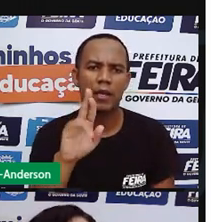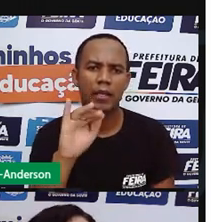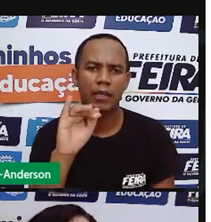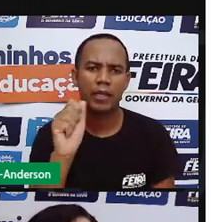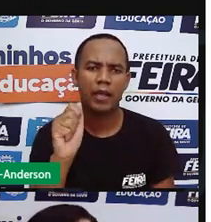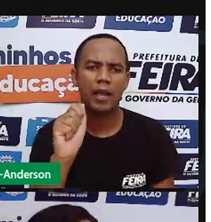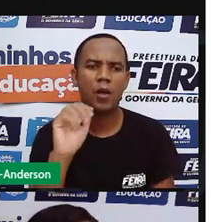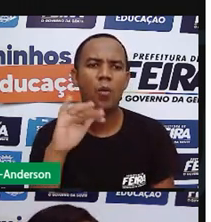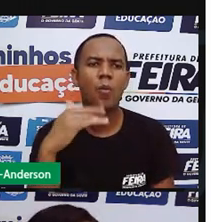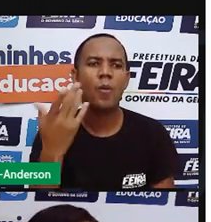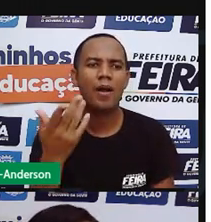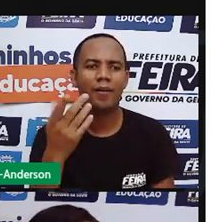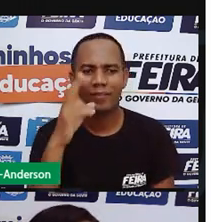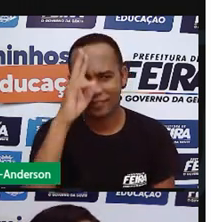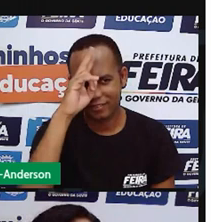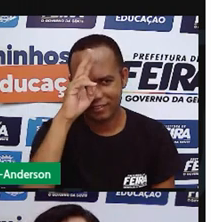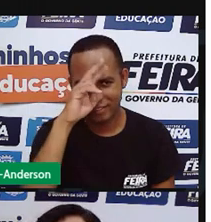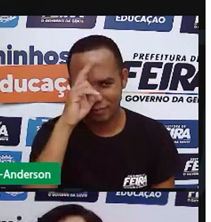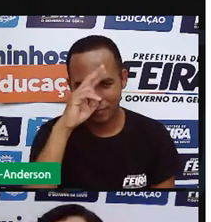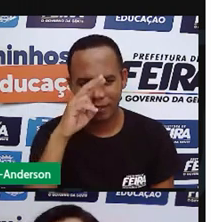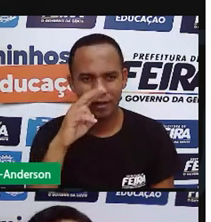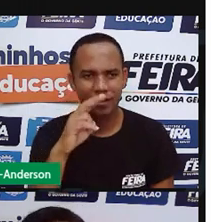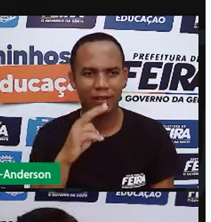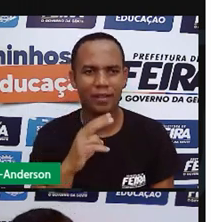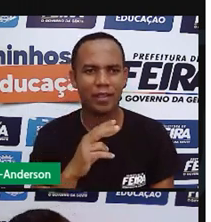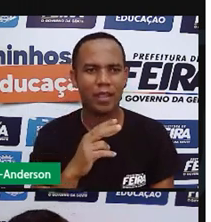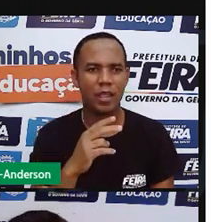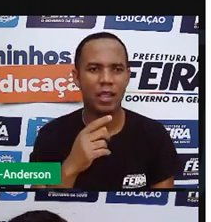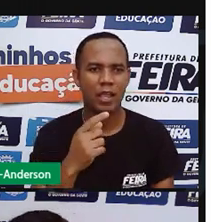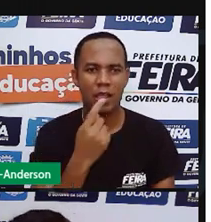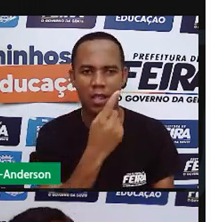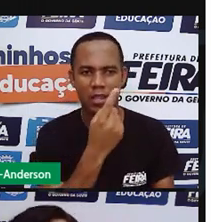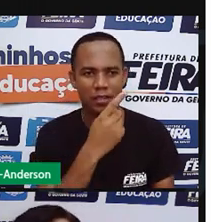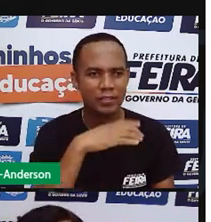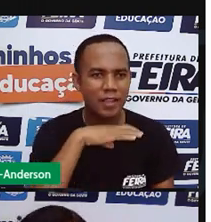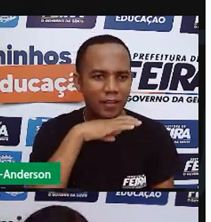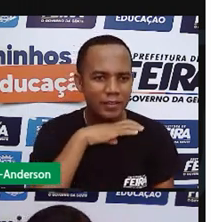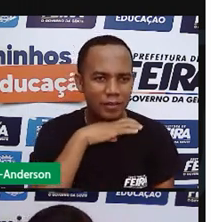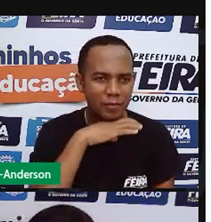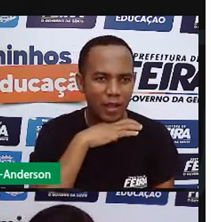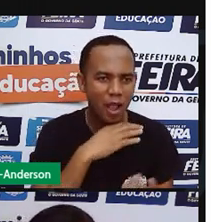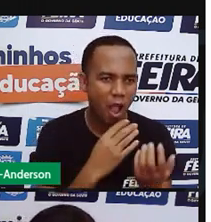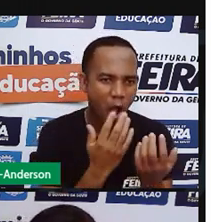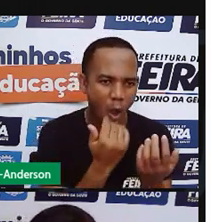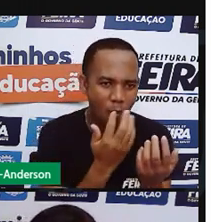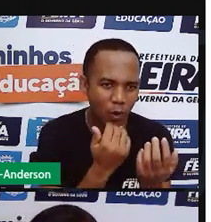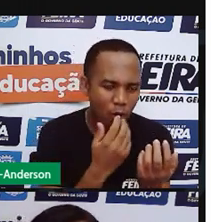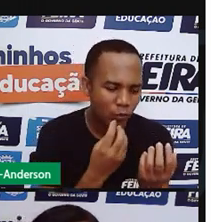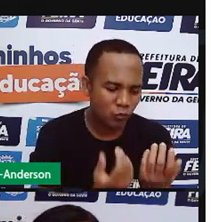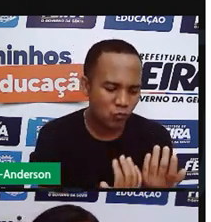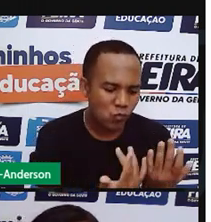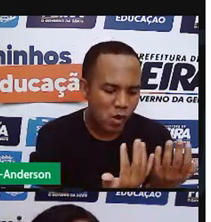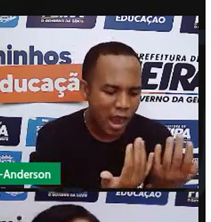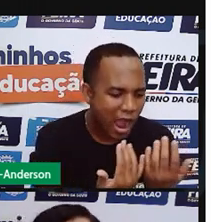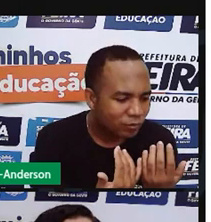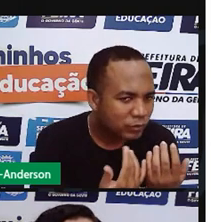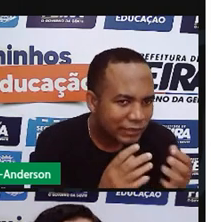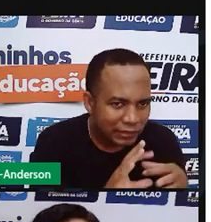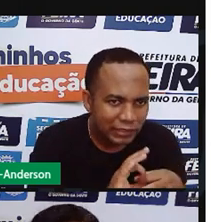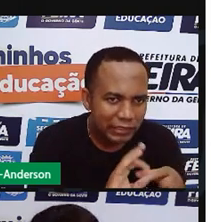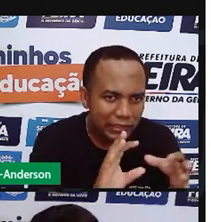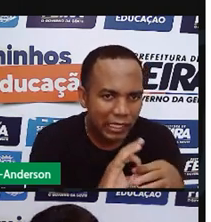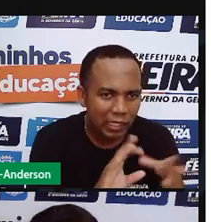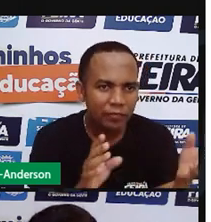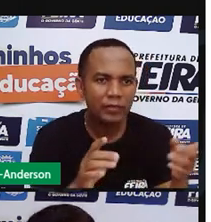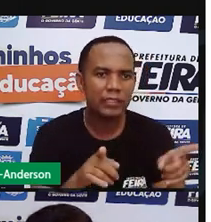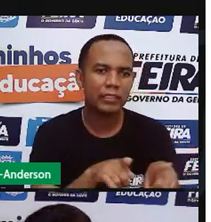solto e come do pás e o outro é criado preso e come em ração. E aí, vou dar